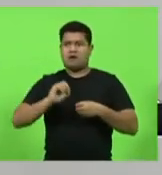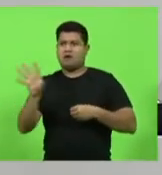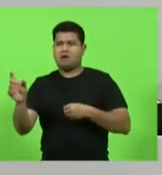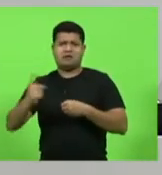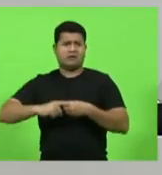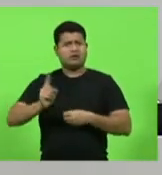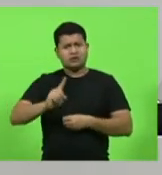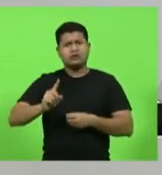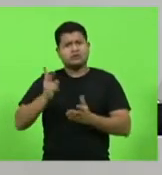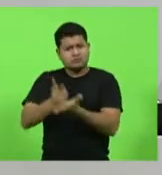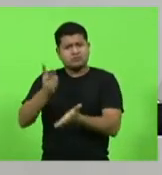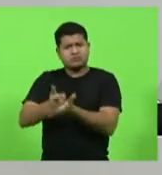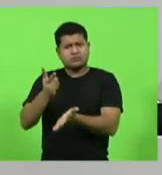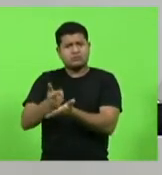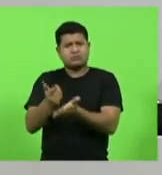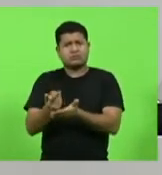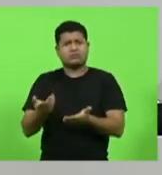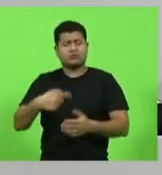dizem isso.